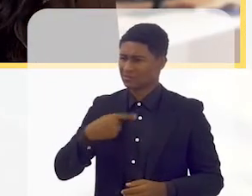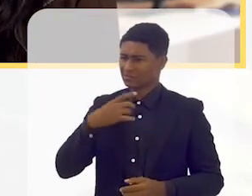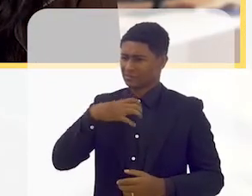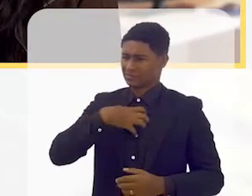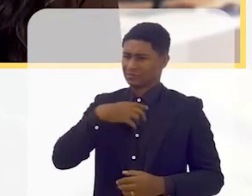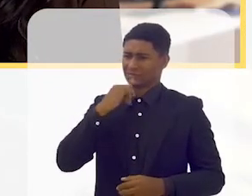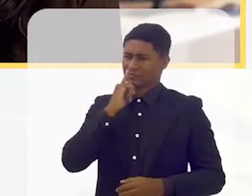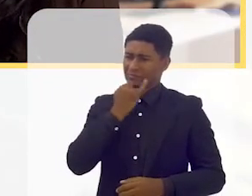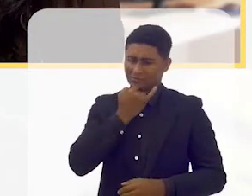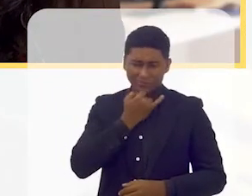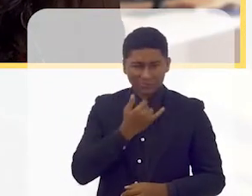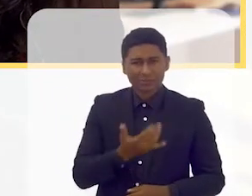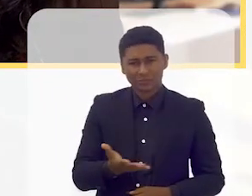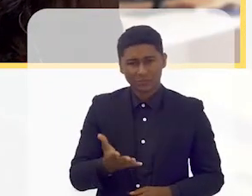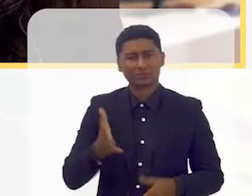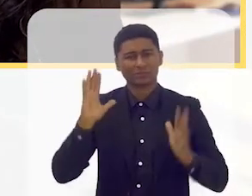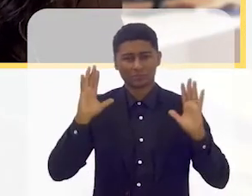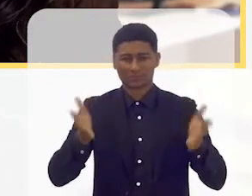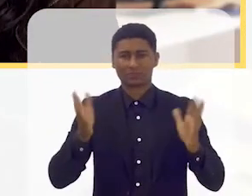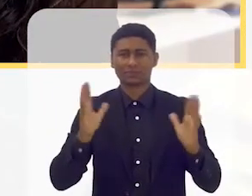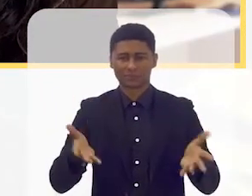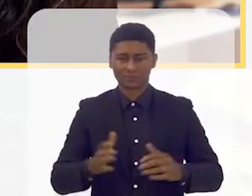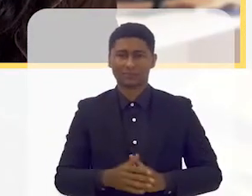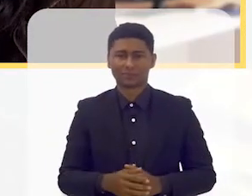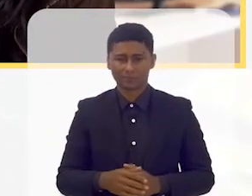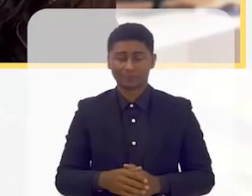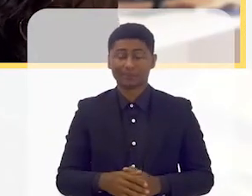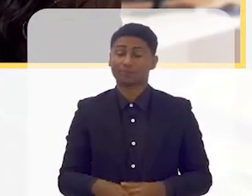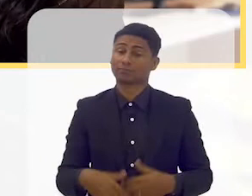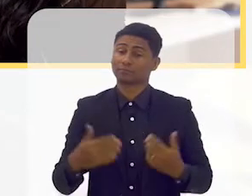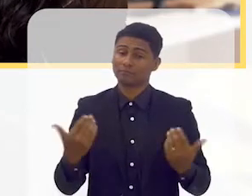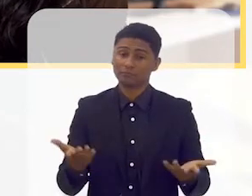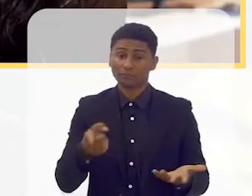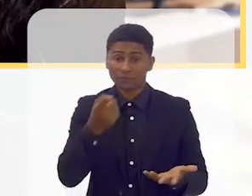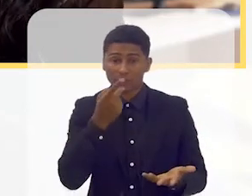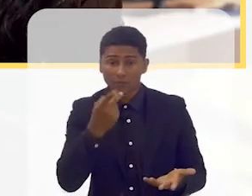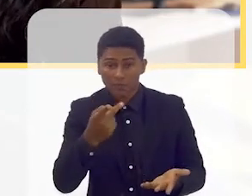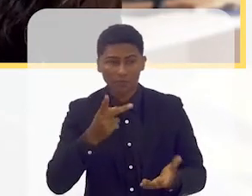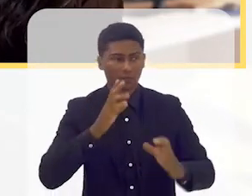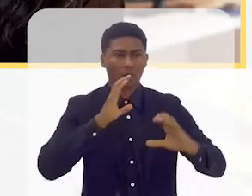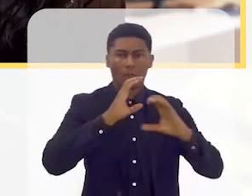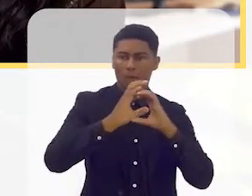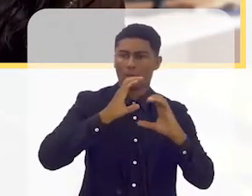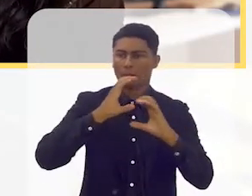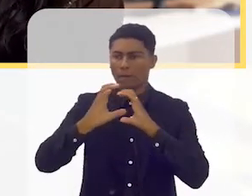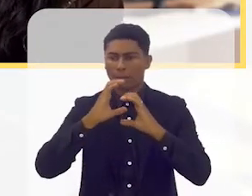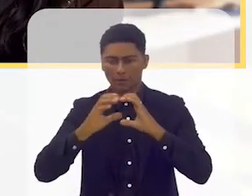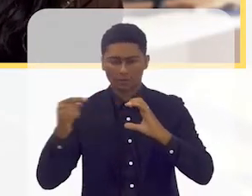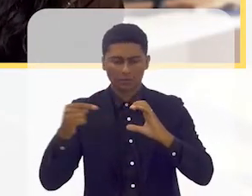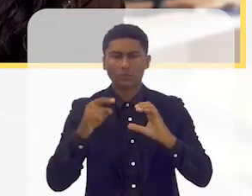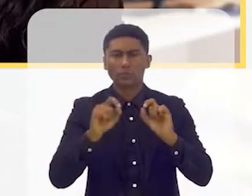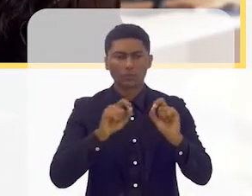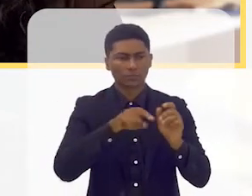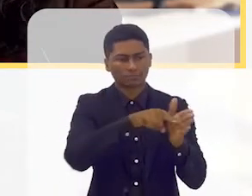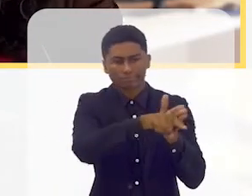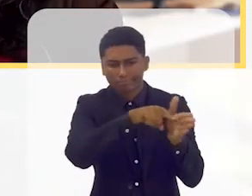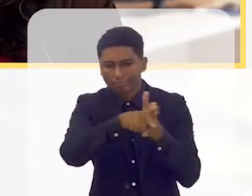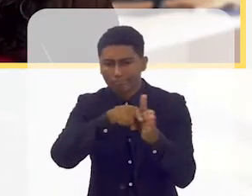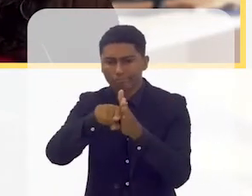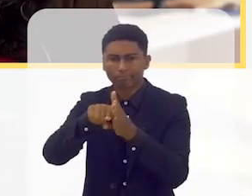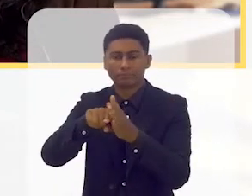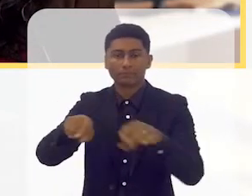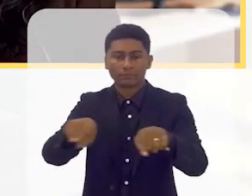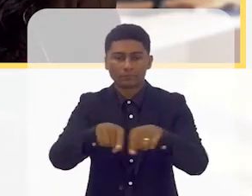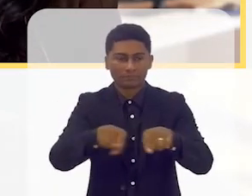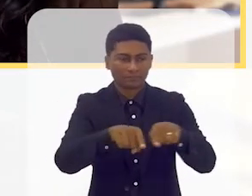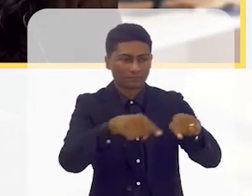tristes. Então, quando a senhora fala em comunicação, tanto na questão da pesquisa, quanto